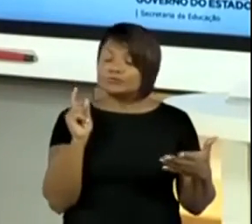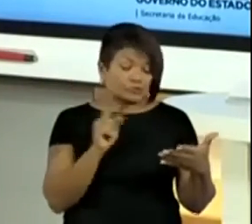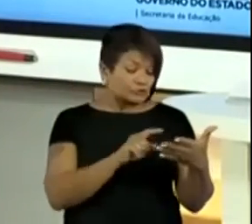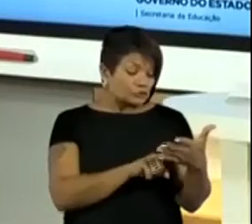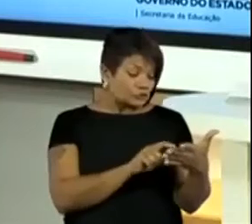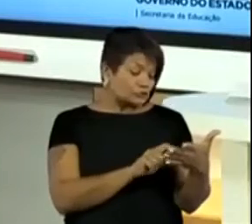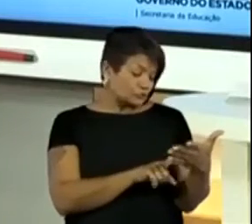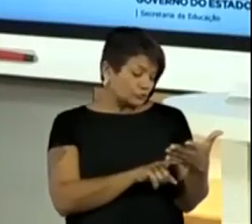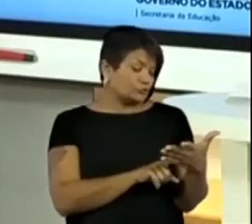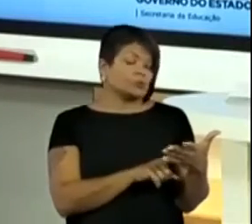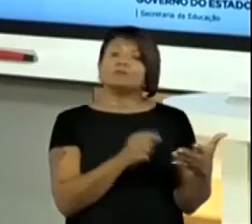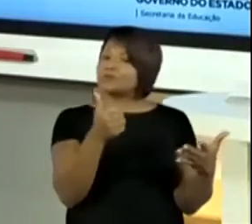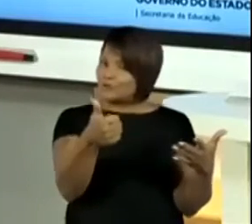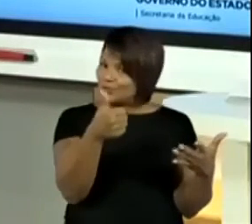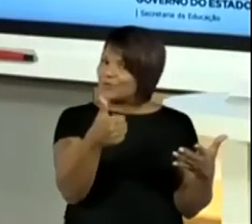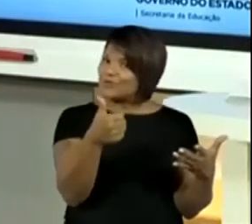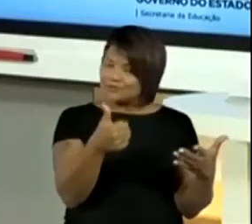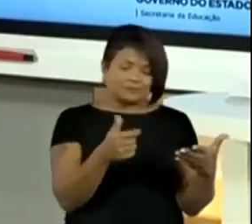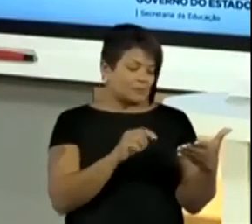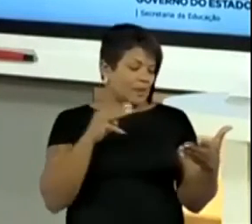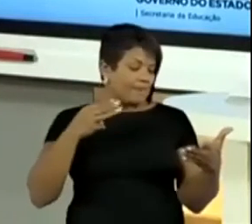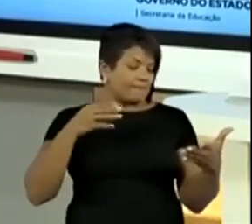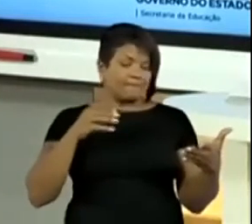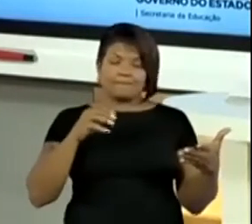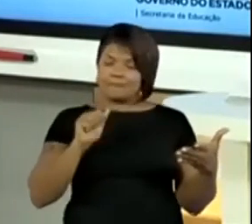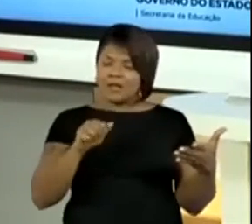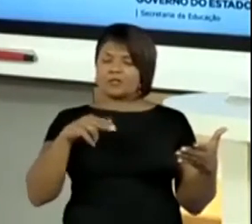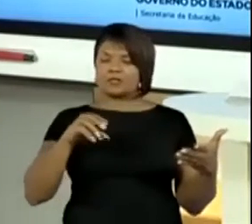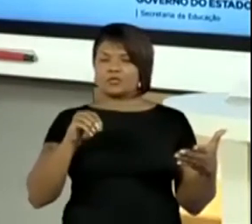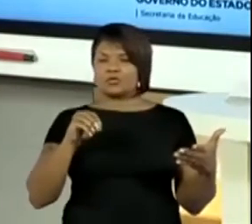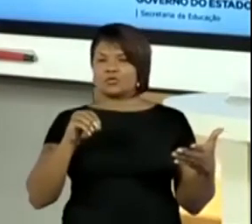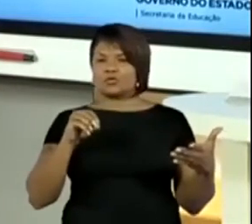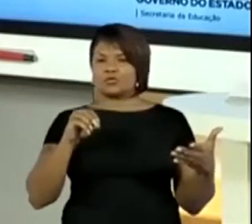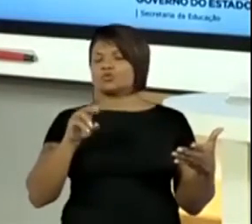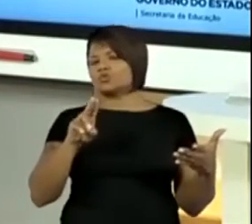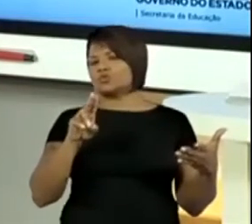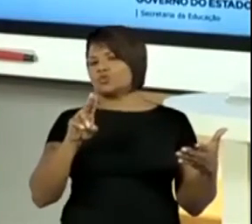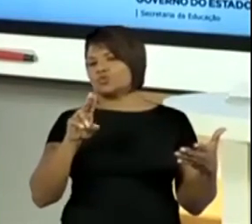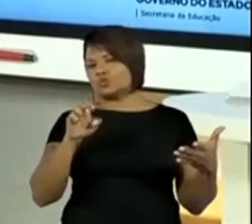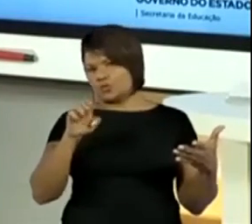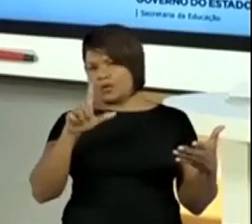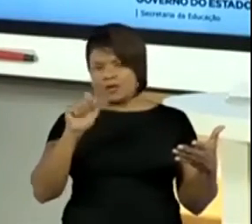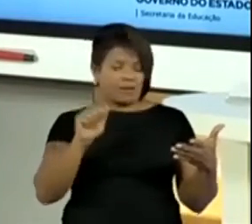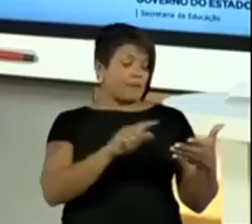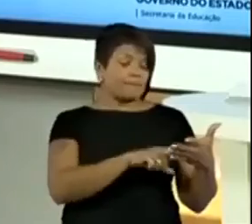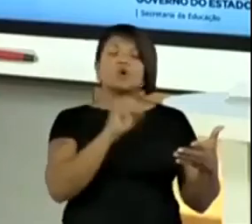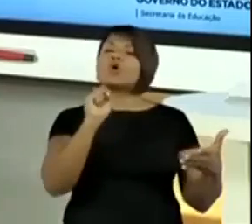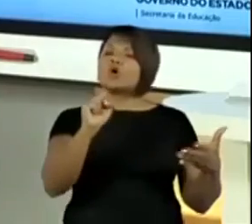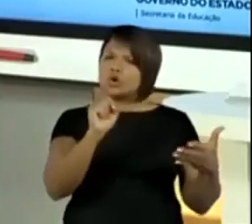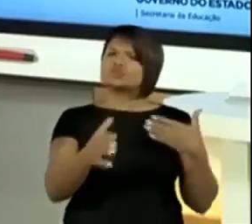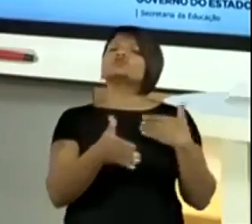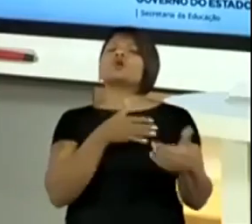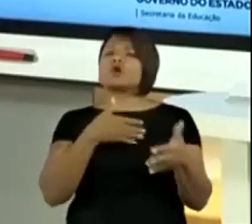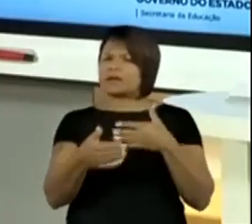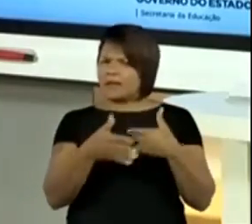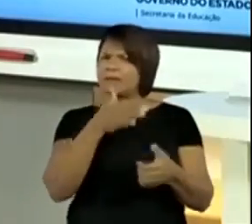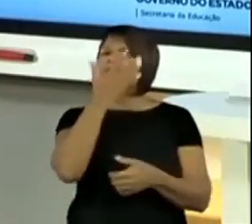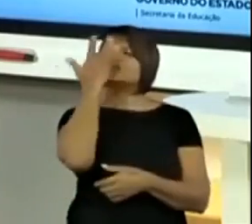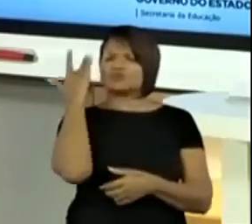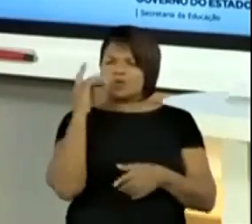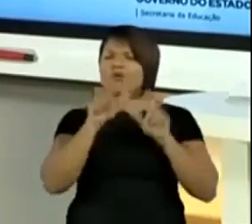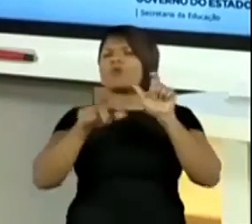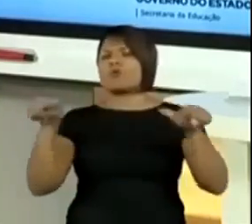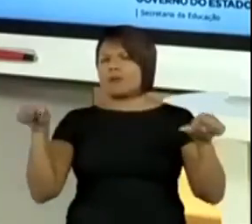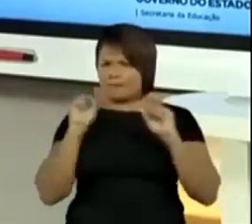visto. Bom, né, Júlia? Manuela. Pode sim, qualquer pessoa pode jogar. Né, Manuela? Qualquer pessoa pode jogar.